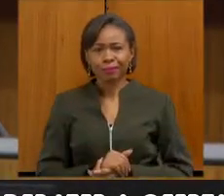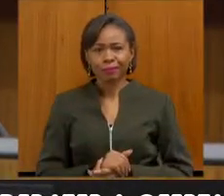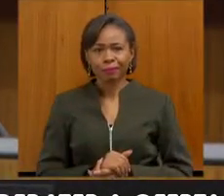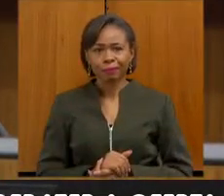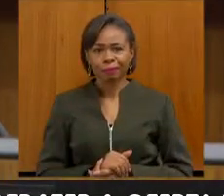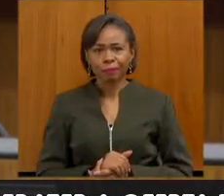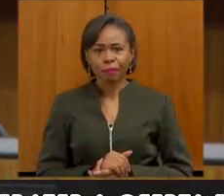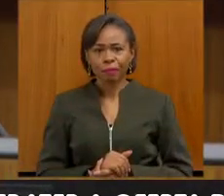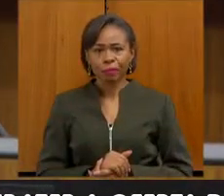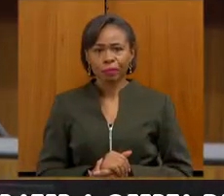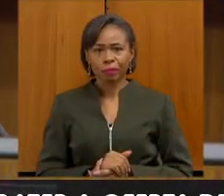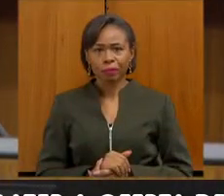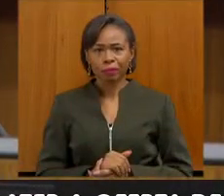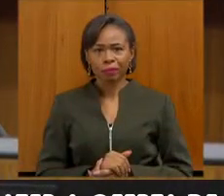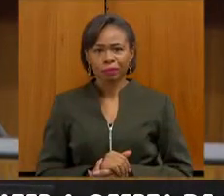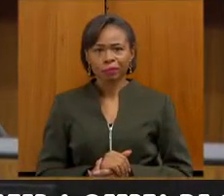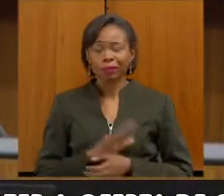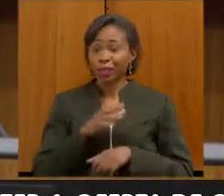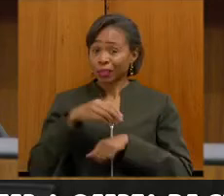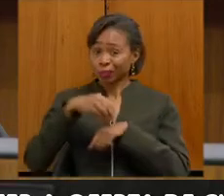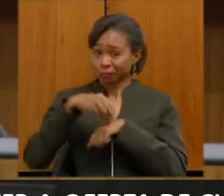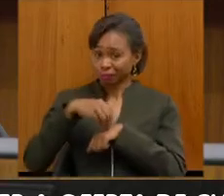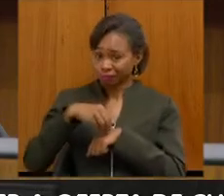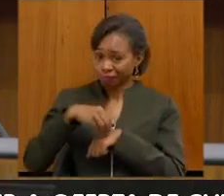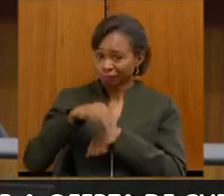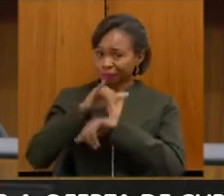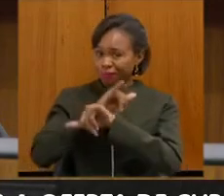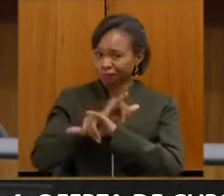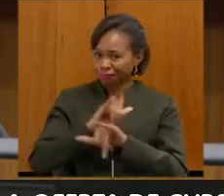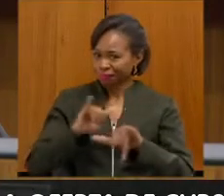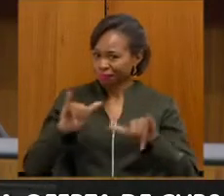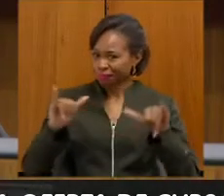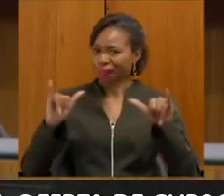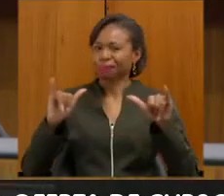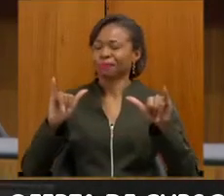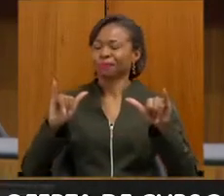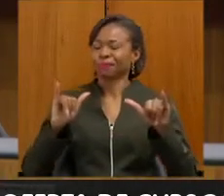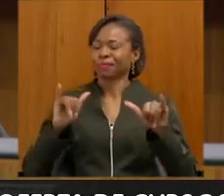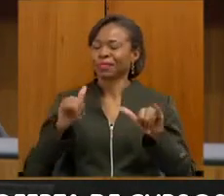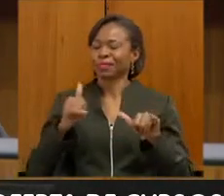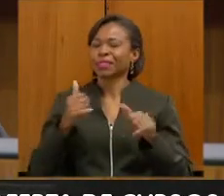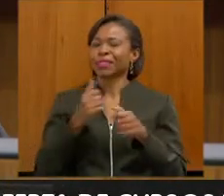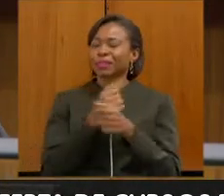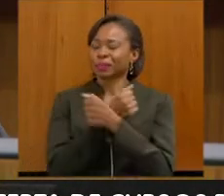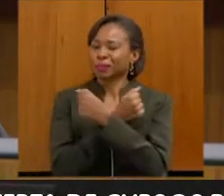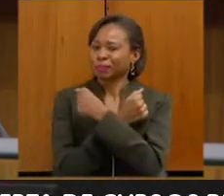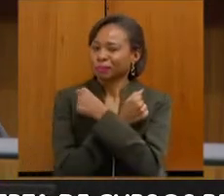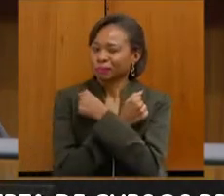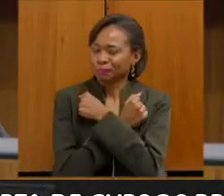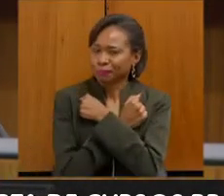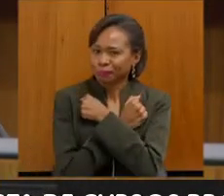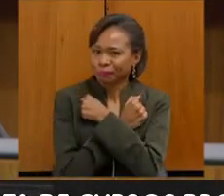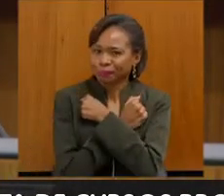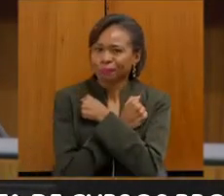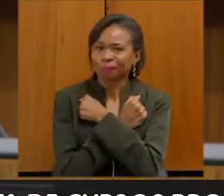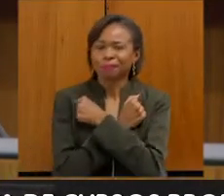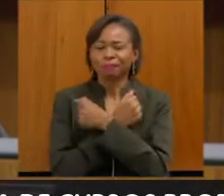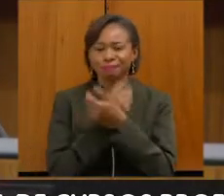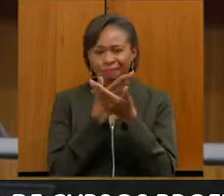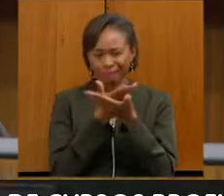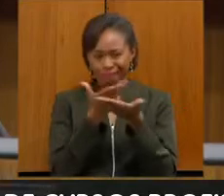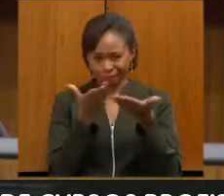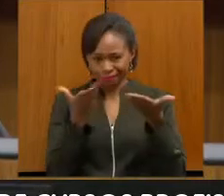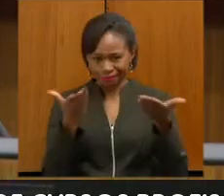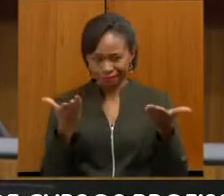que chegassem até vocês todos que estão aí. O meu abraço e